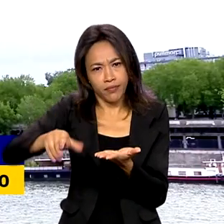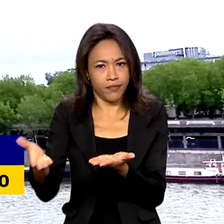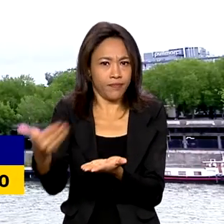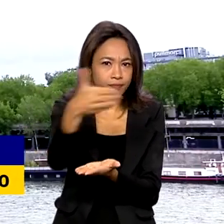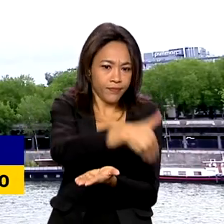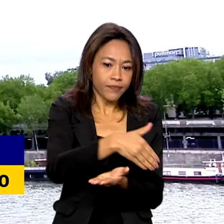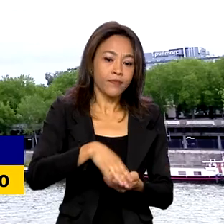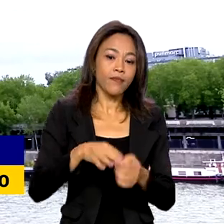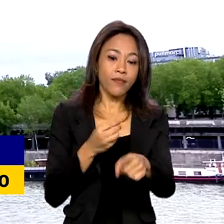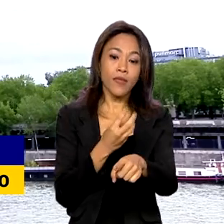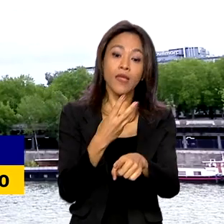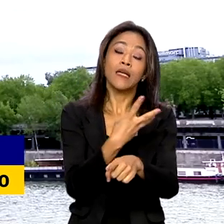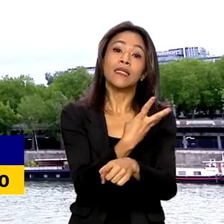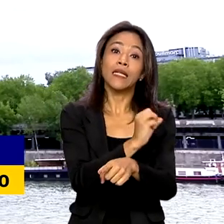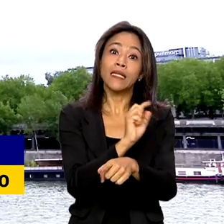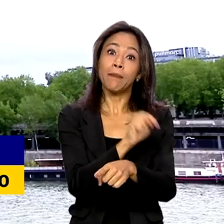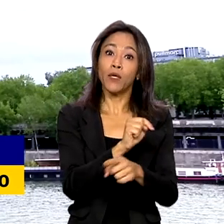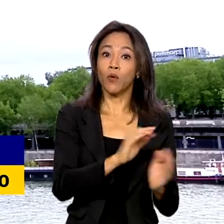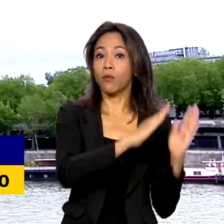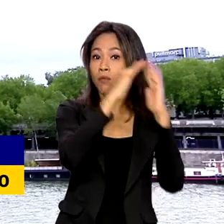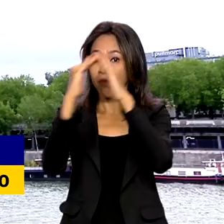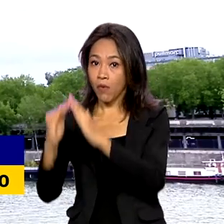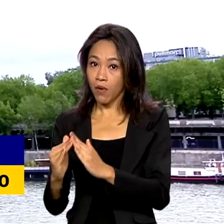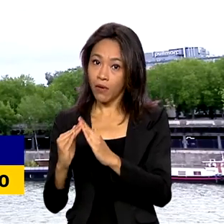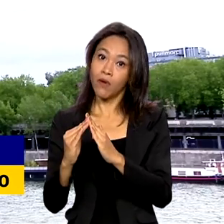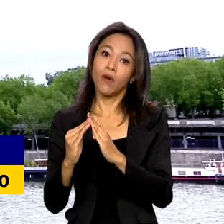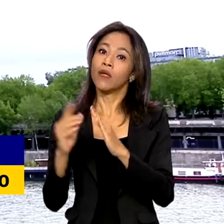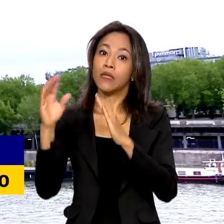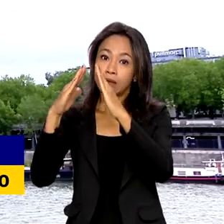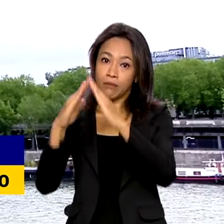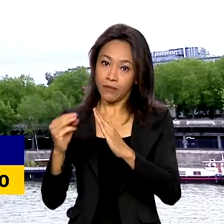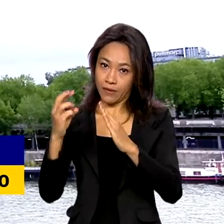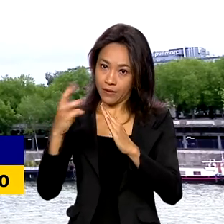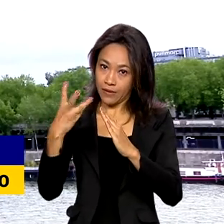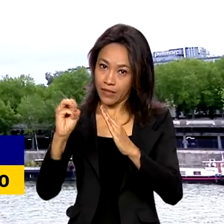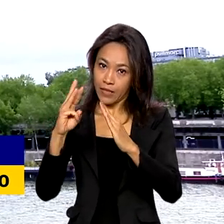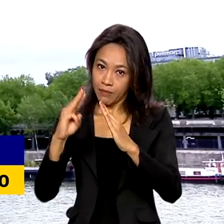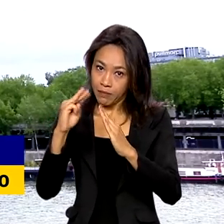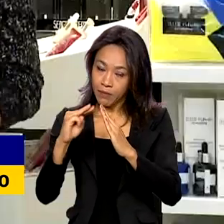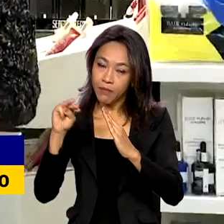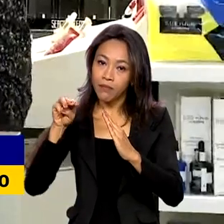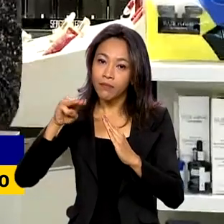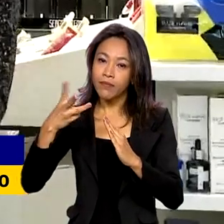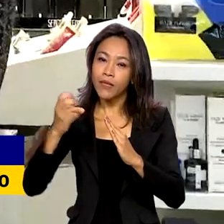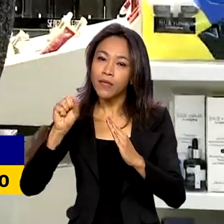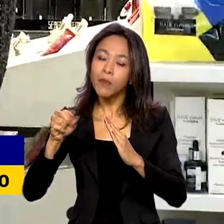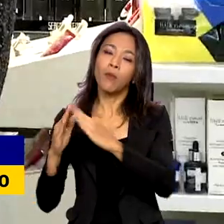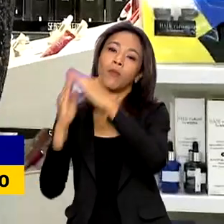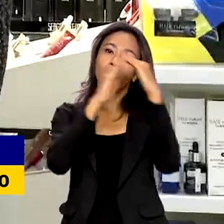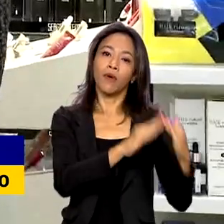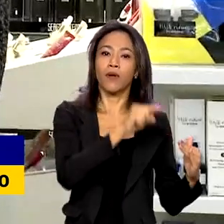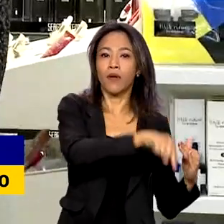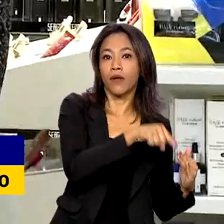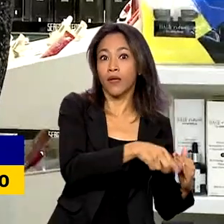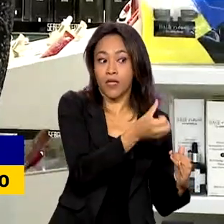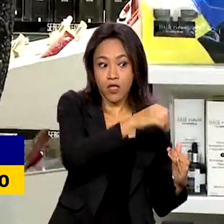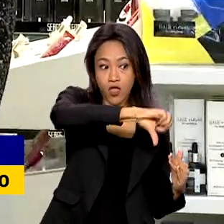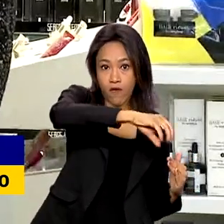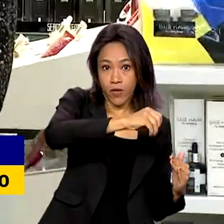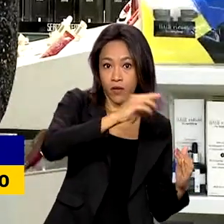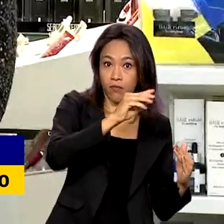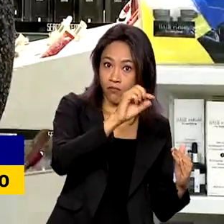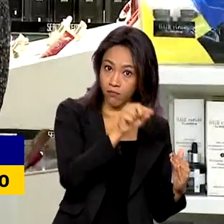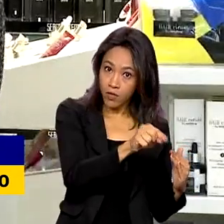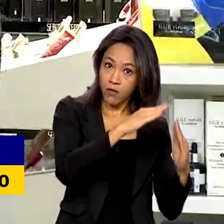atualmente e 90 mil brasileiros escolheram a França para ser sua nova casa. O mineiro Guilherme Rodrigues mora em